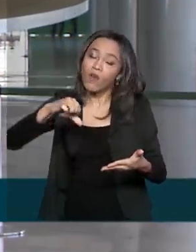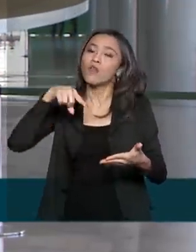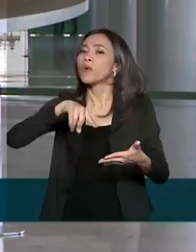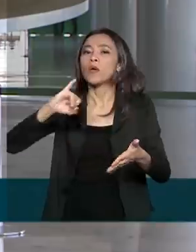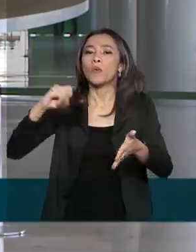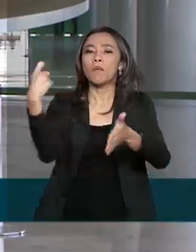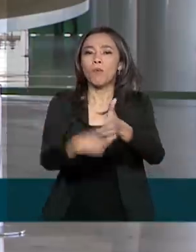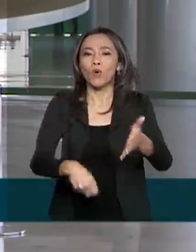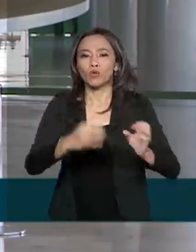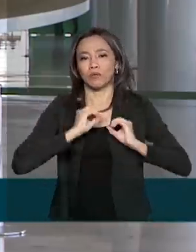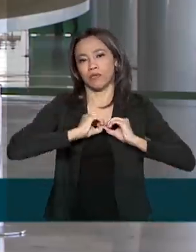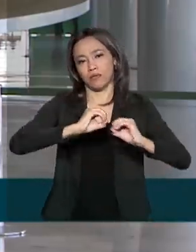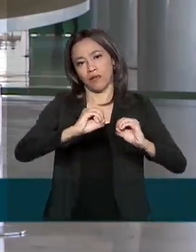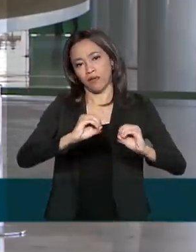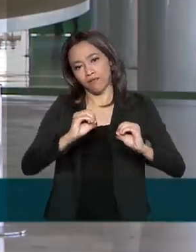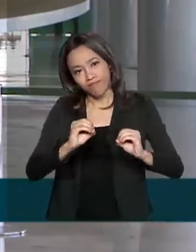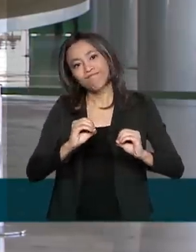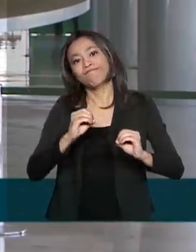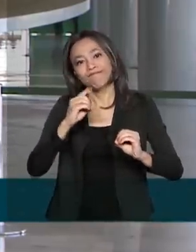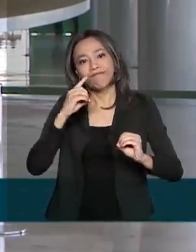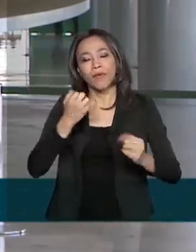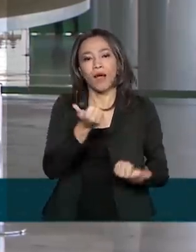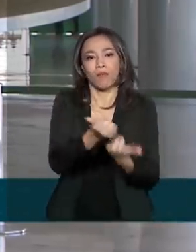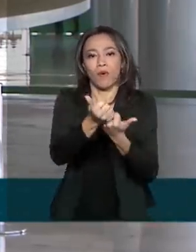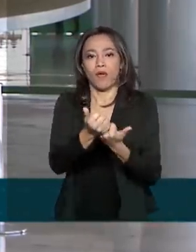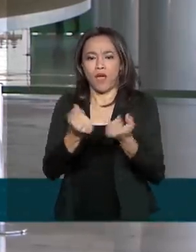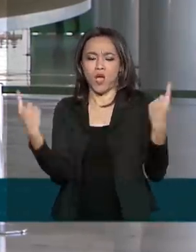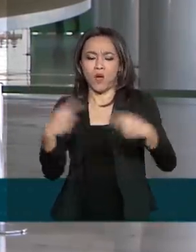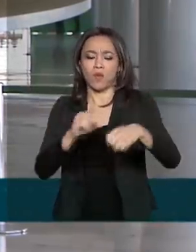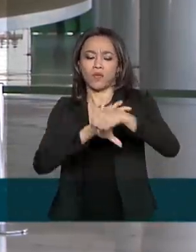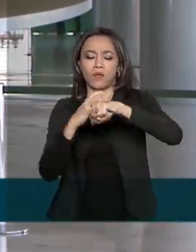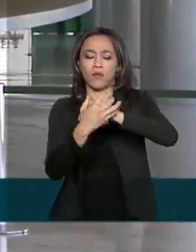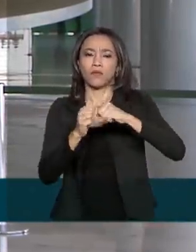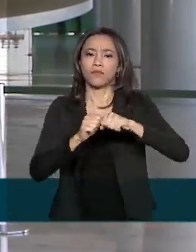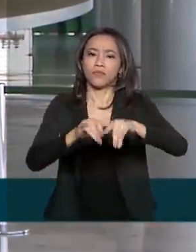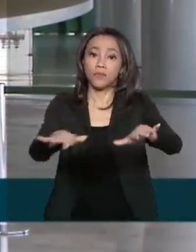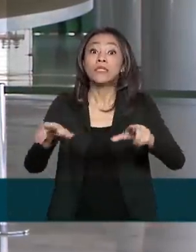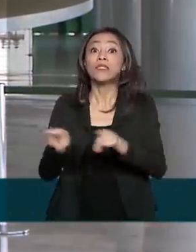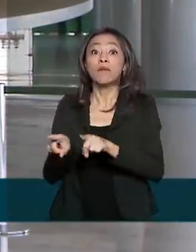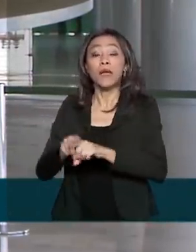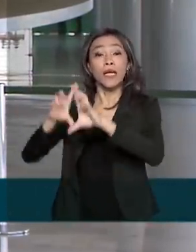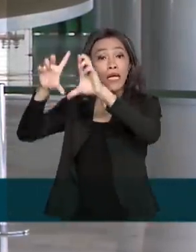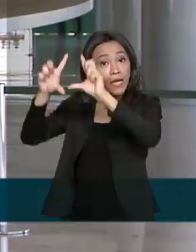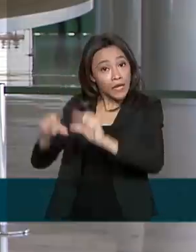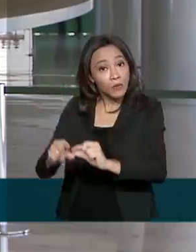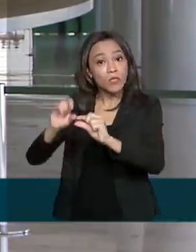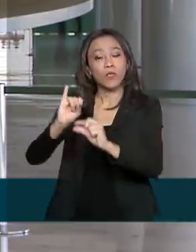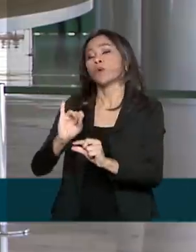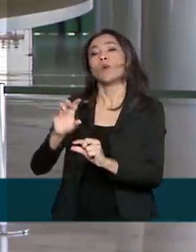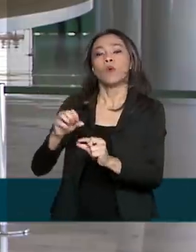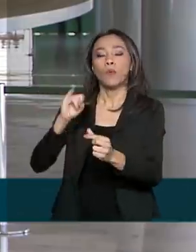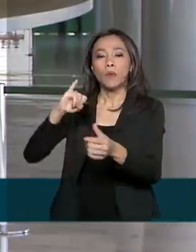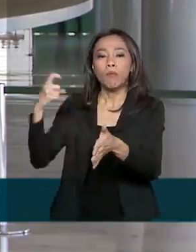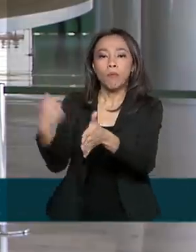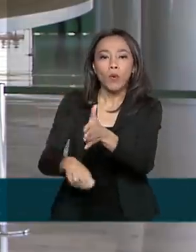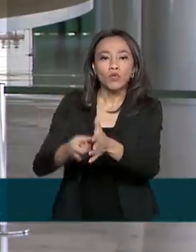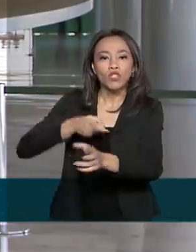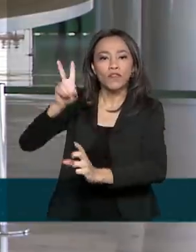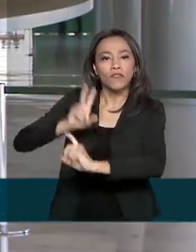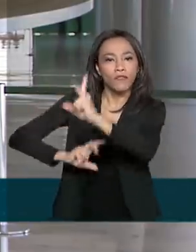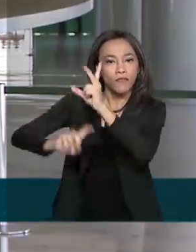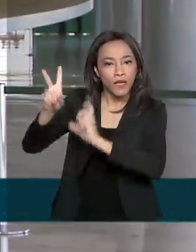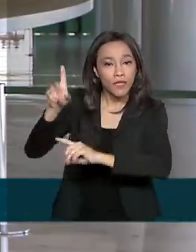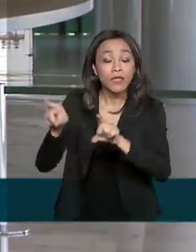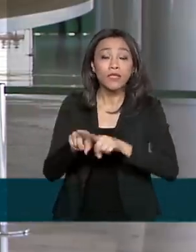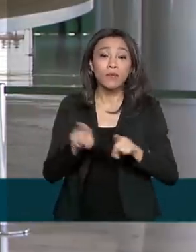para o combate à pandemia. Além de abaixar o imposto de importação, o governo federal tem zerado também o